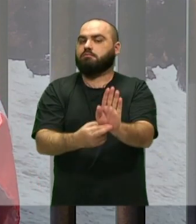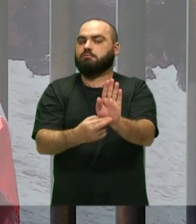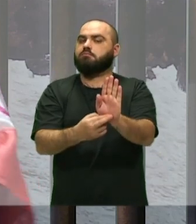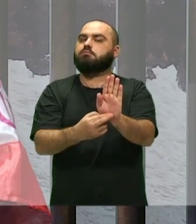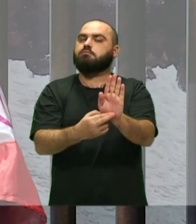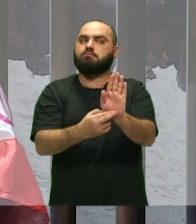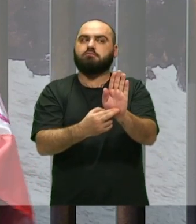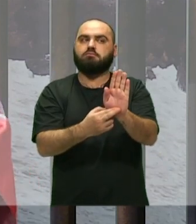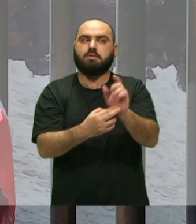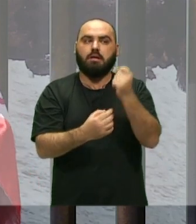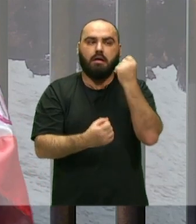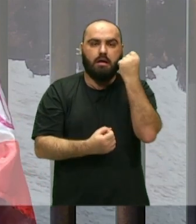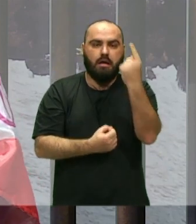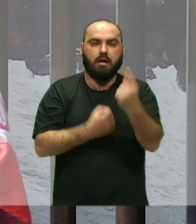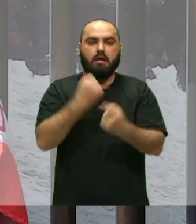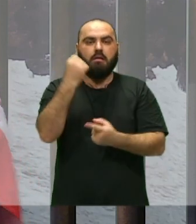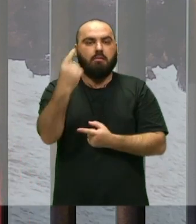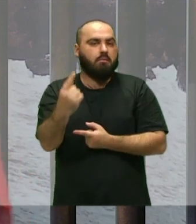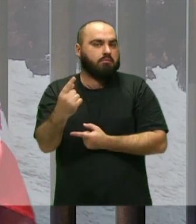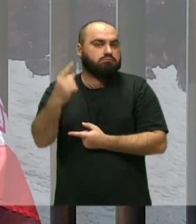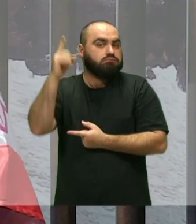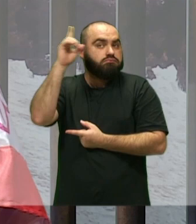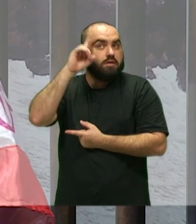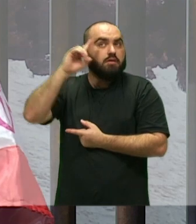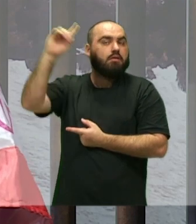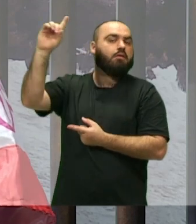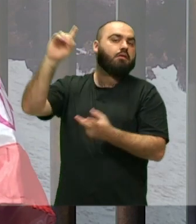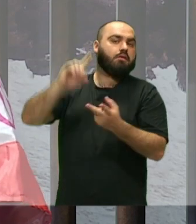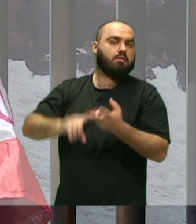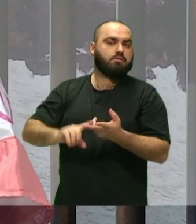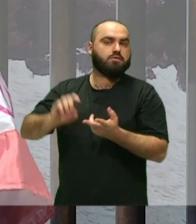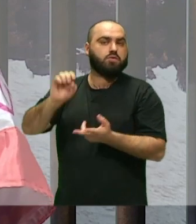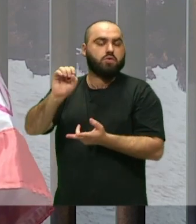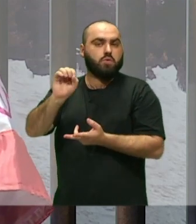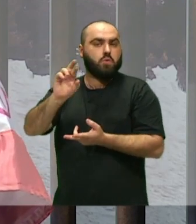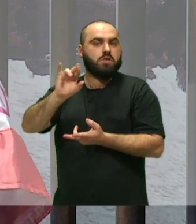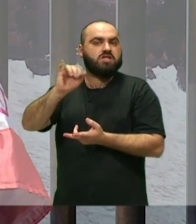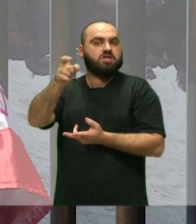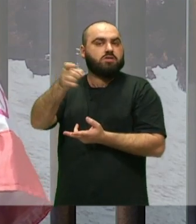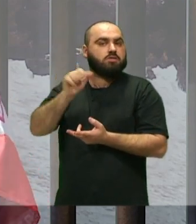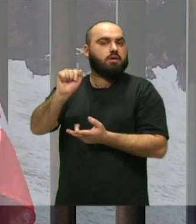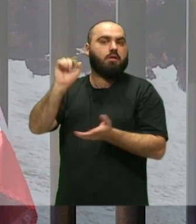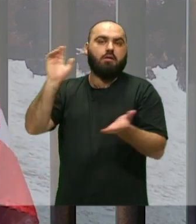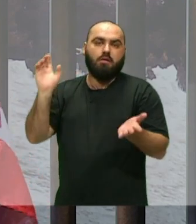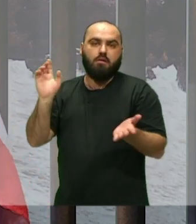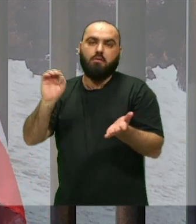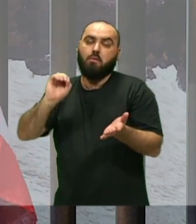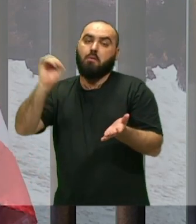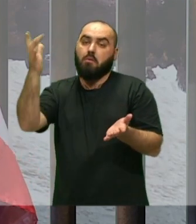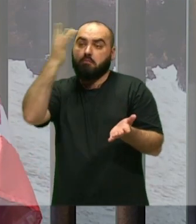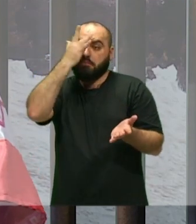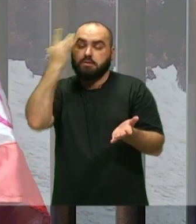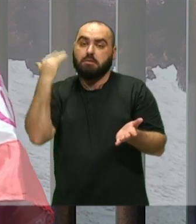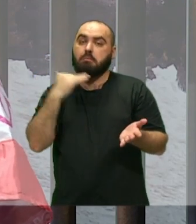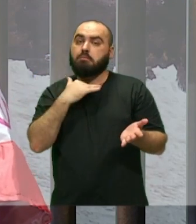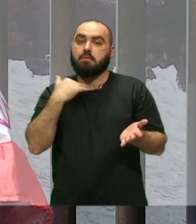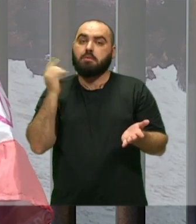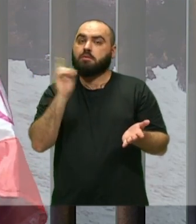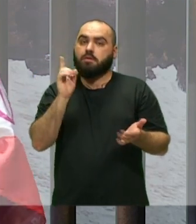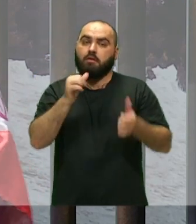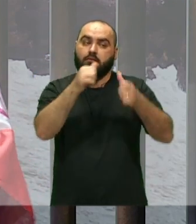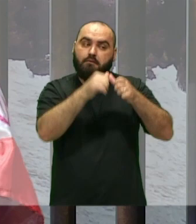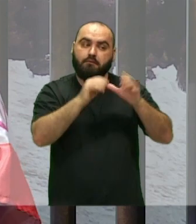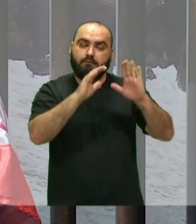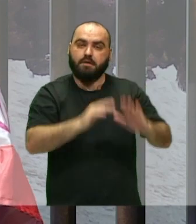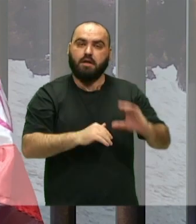Alguma divindade Algum orixá Que rege A sua nação Ou alguém que já fez A passagem Fica como calunga